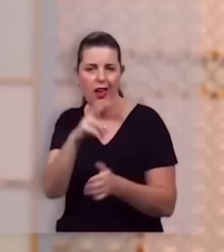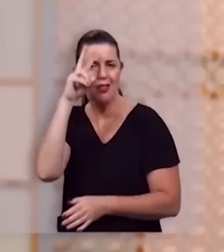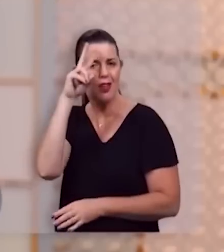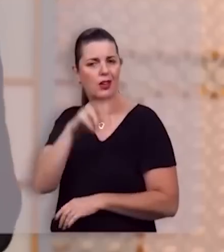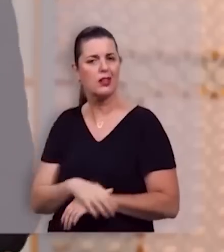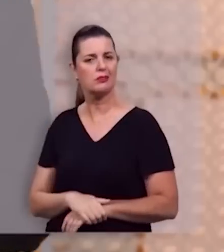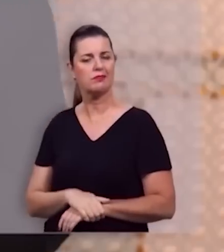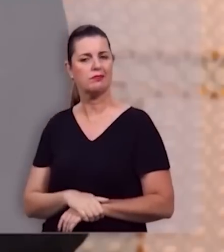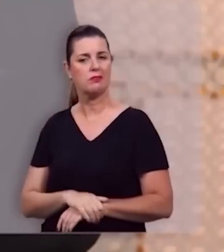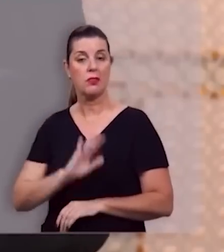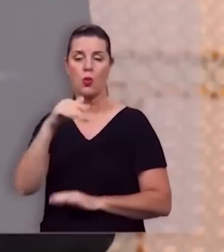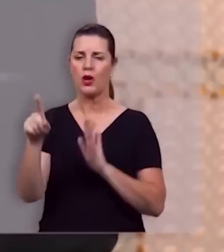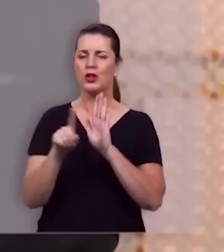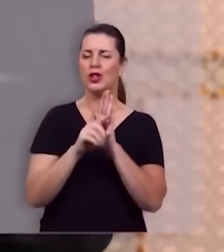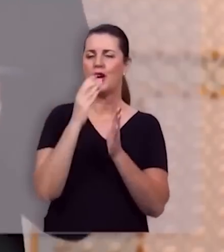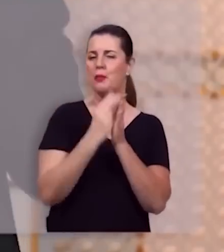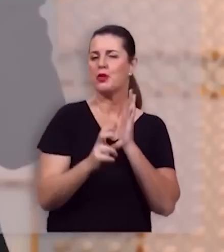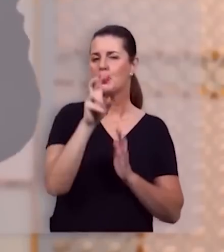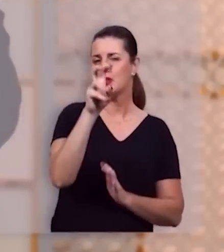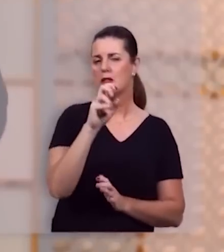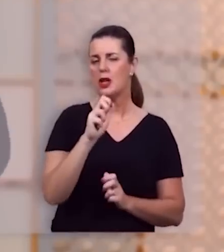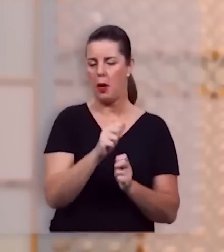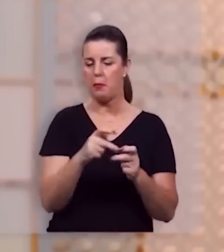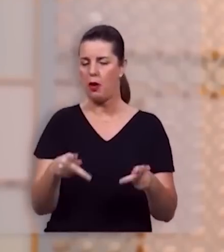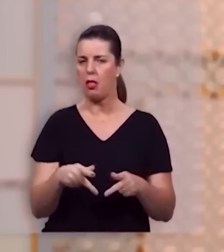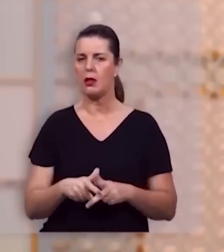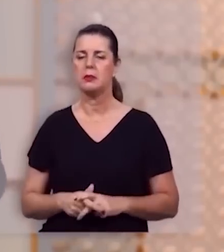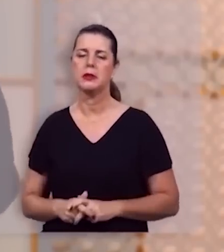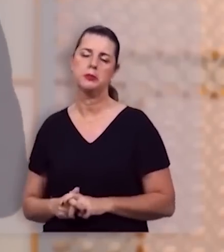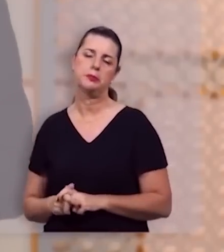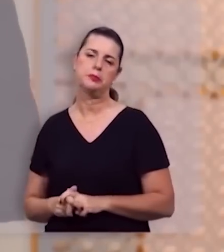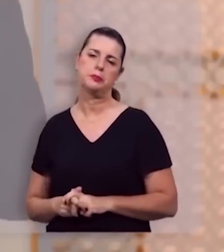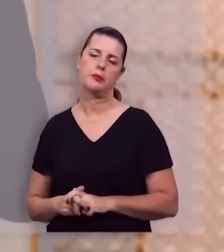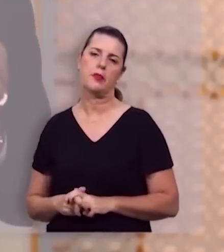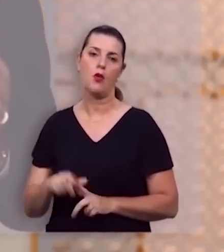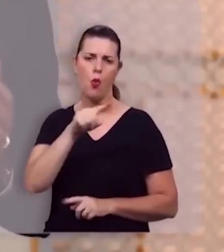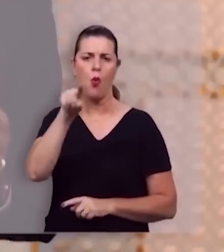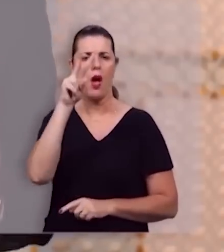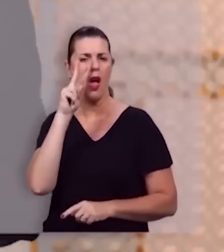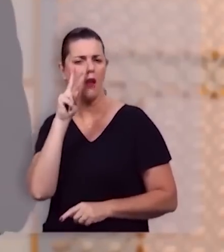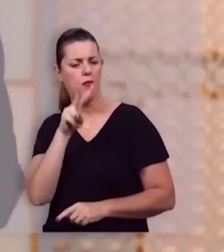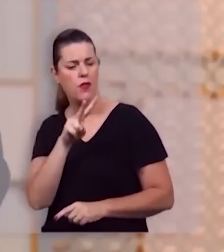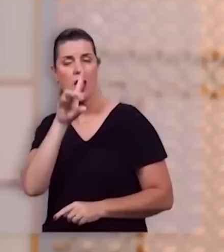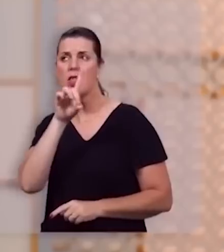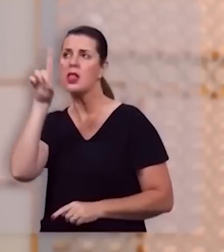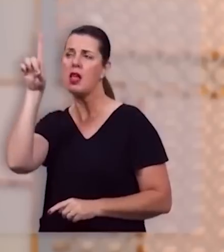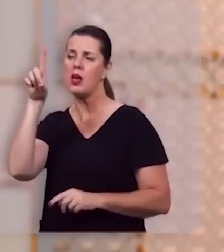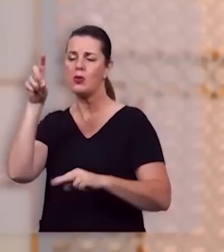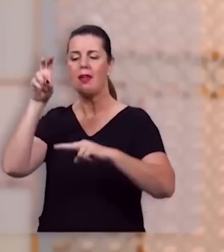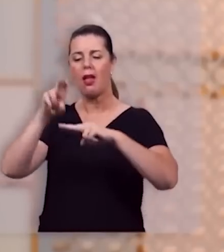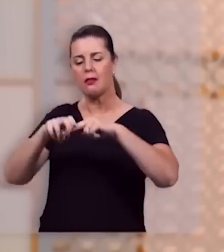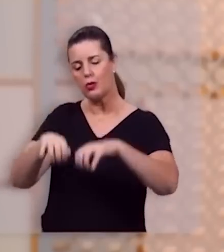Quando você chega no capítulo 5 do livro de Apocalipse, você encontra Deus assentado no trono.